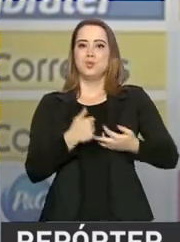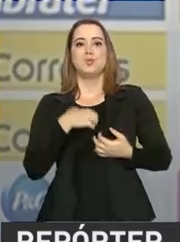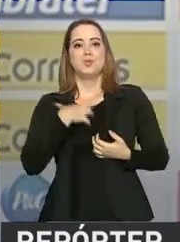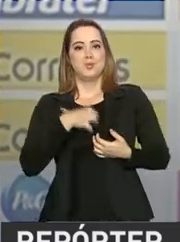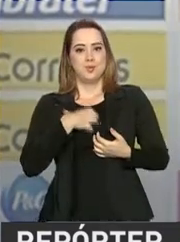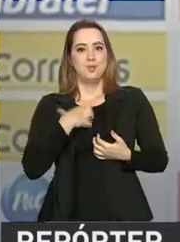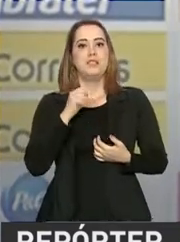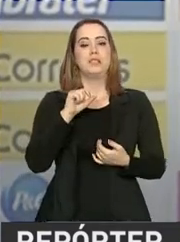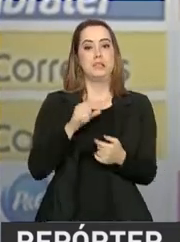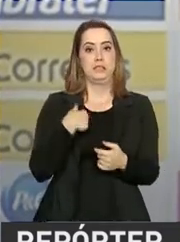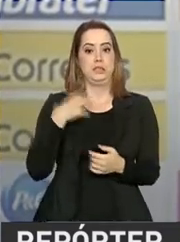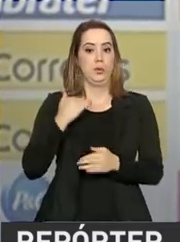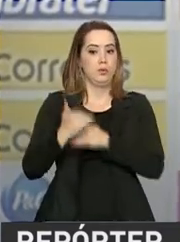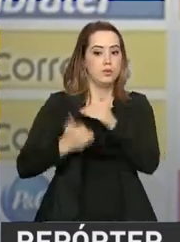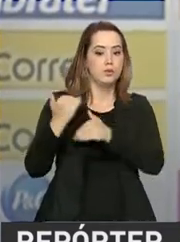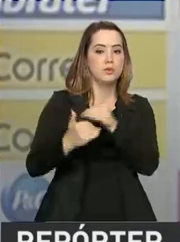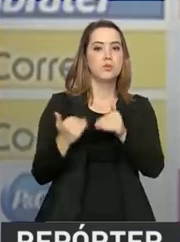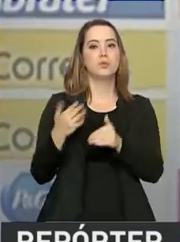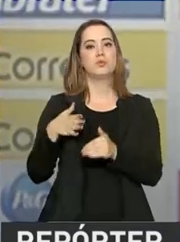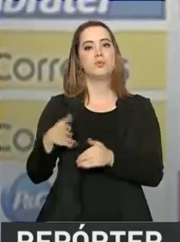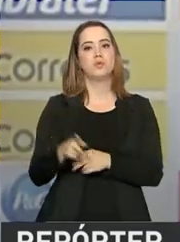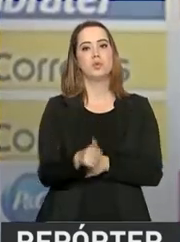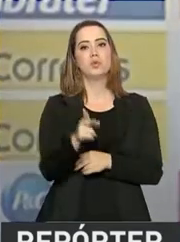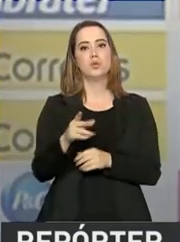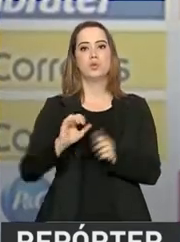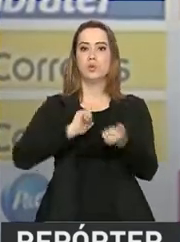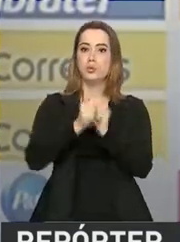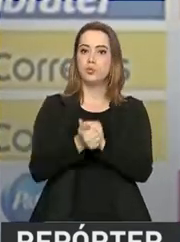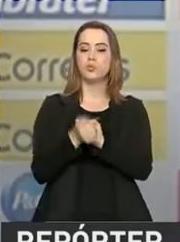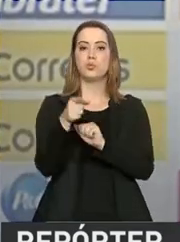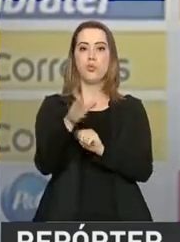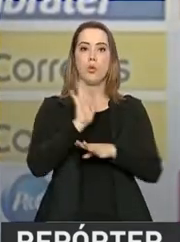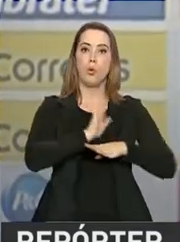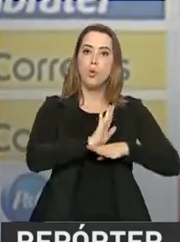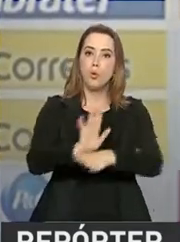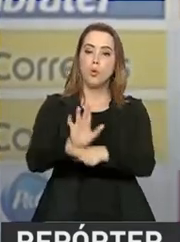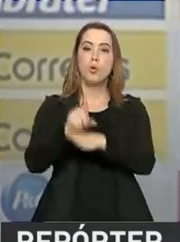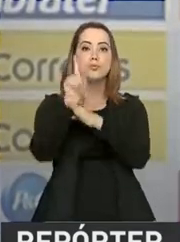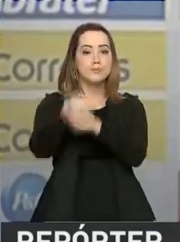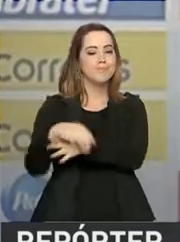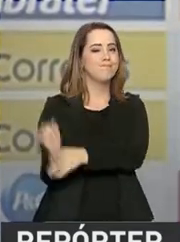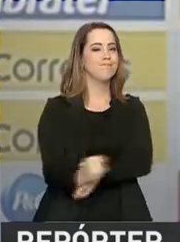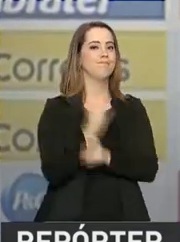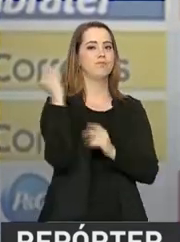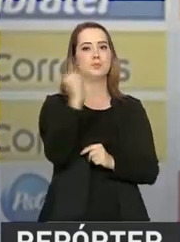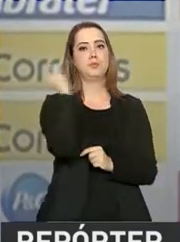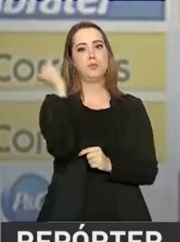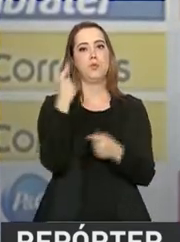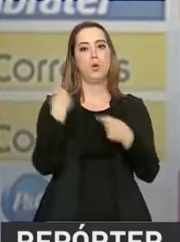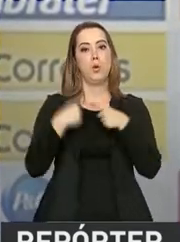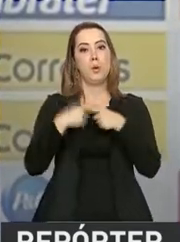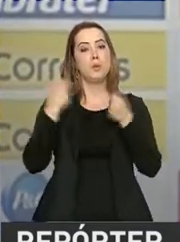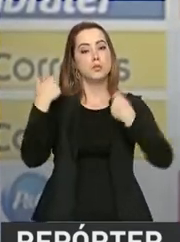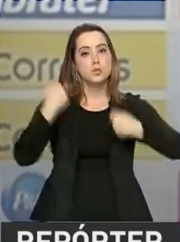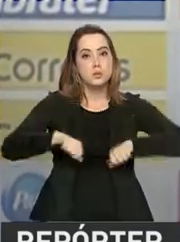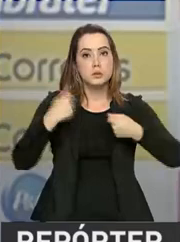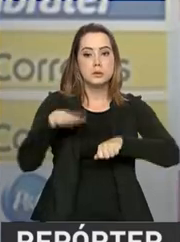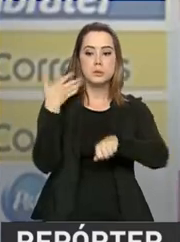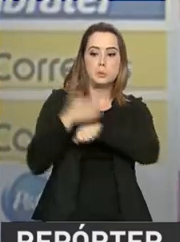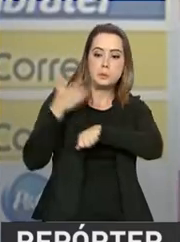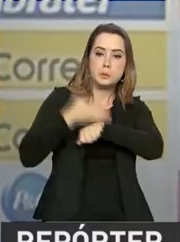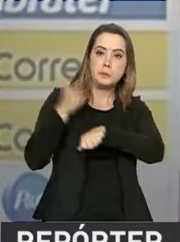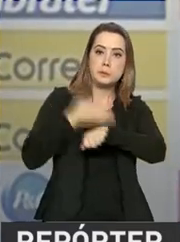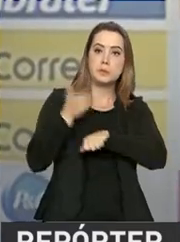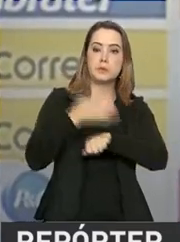e eu pude continuar seguindo. O apoio para o atleta é tudo, porque você tem que treinar em alto